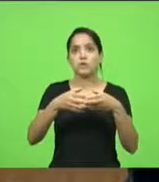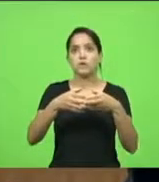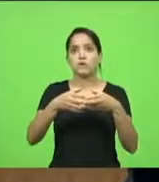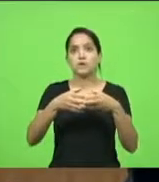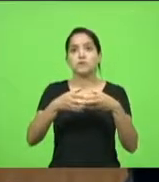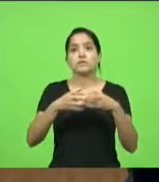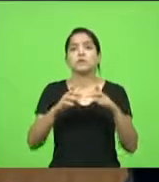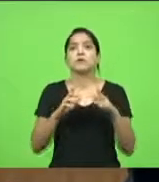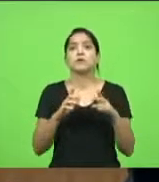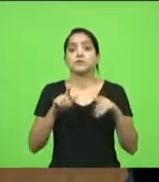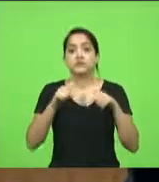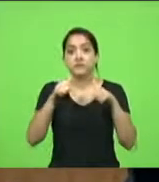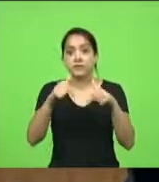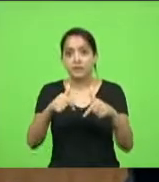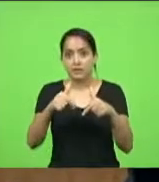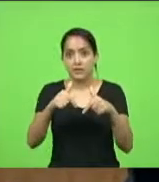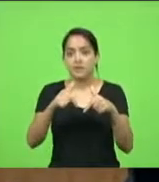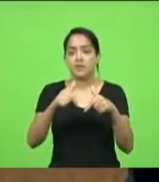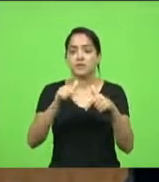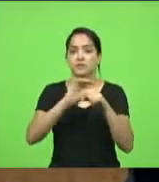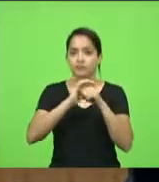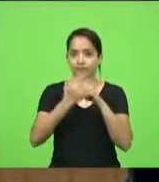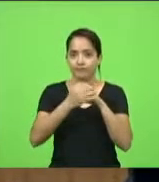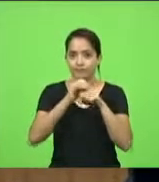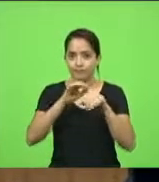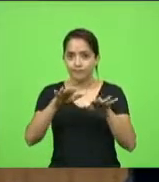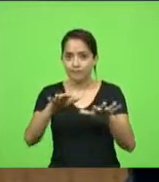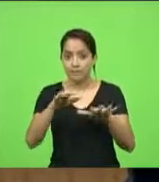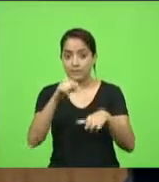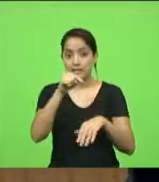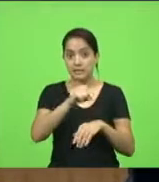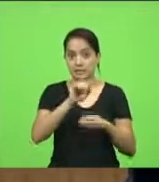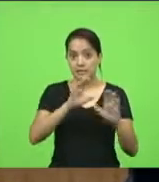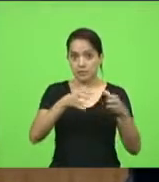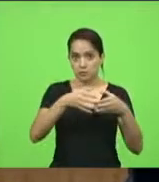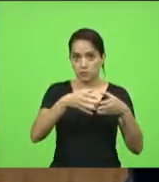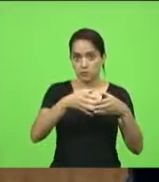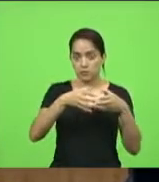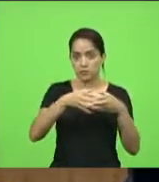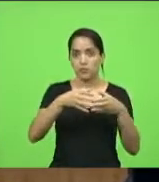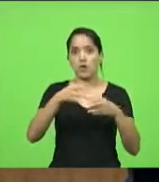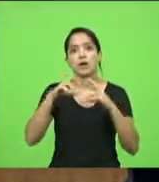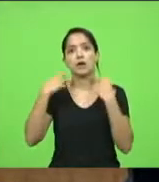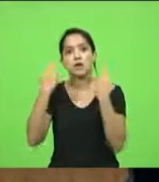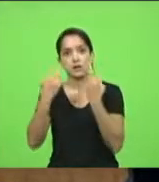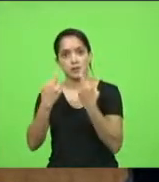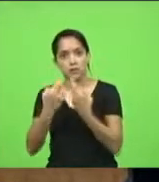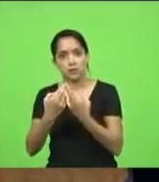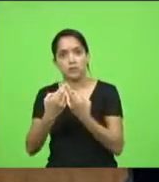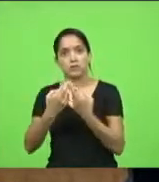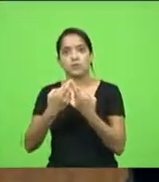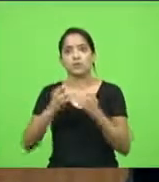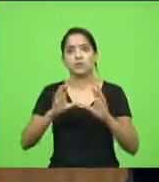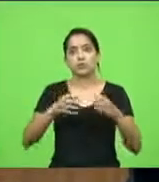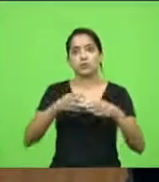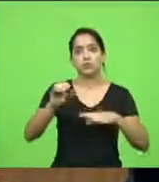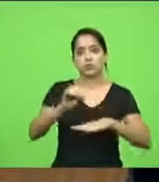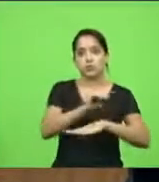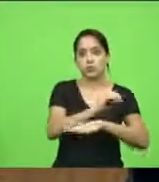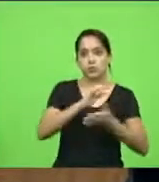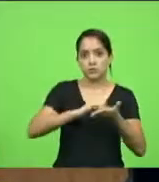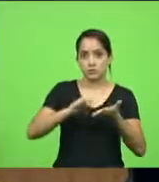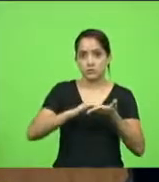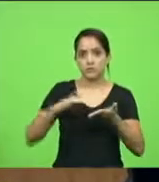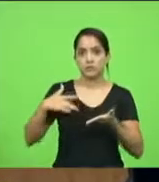combate à pandemia. E nesse Comitê Integrado, depois nós tivemos a reunião da bancada do Oeste com o secretário de